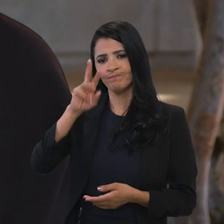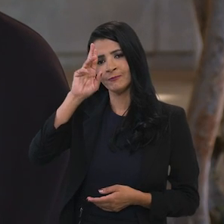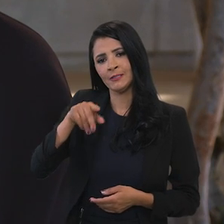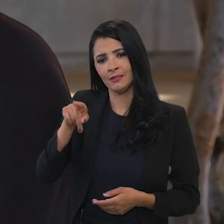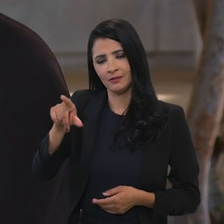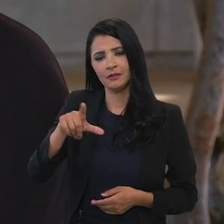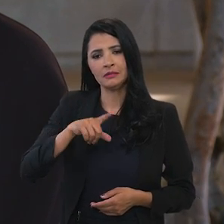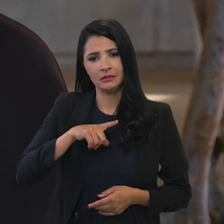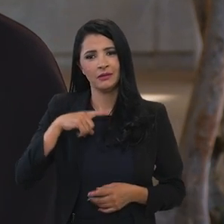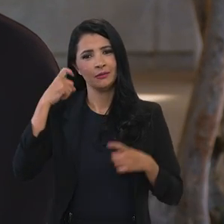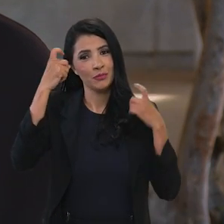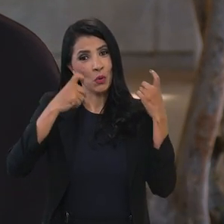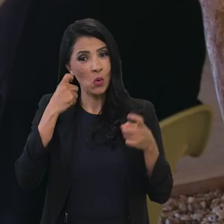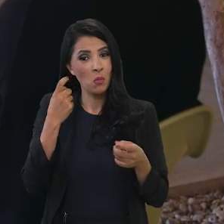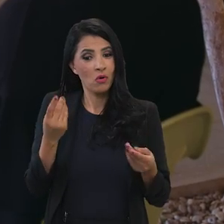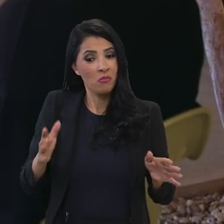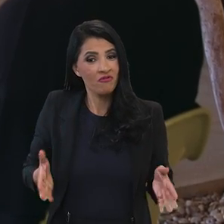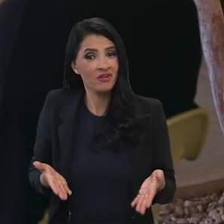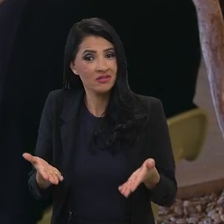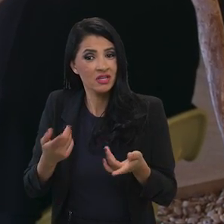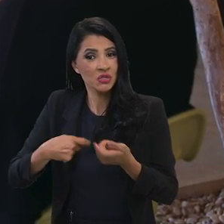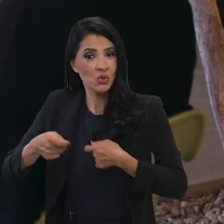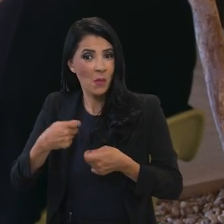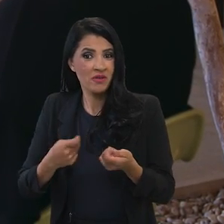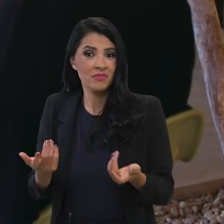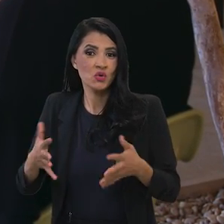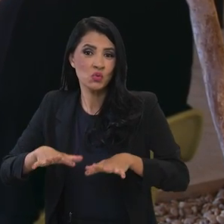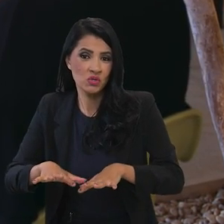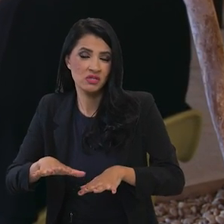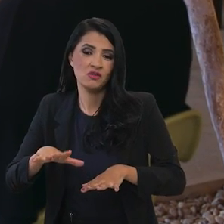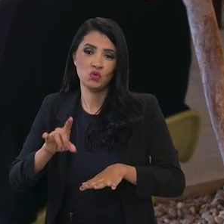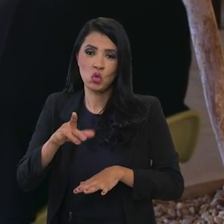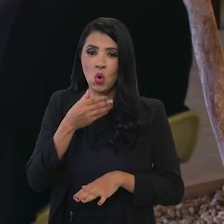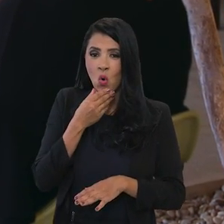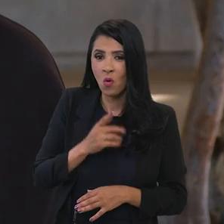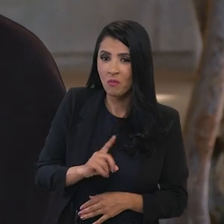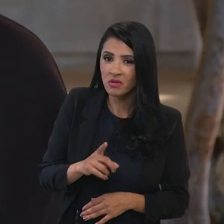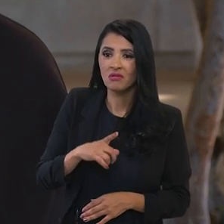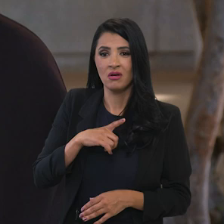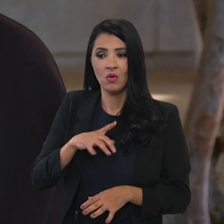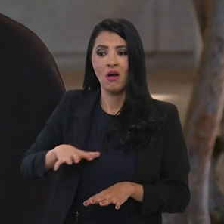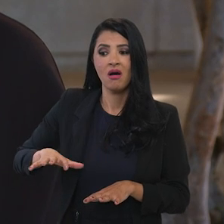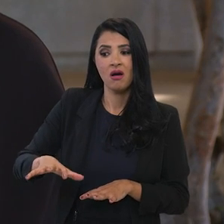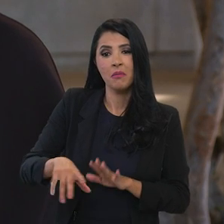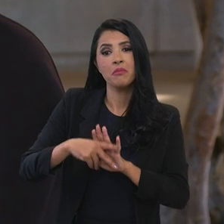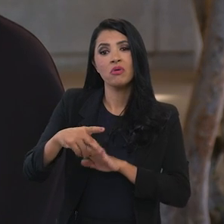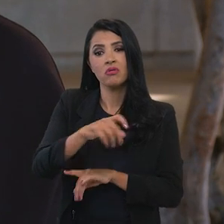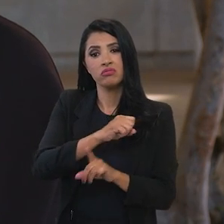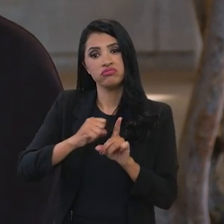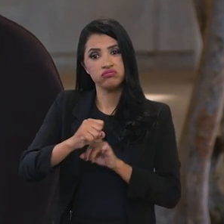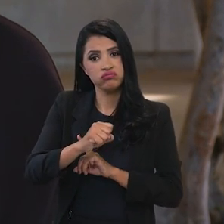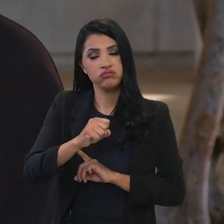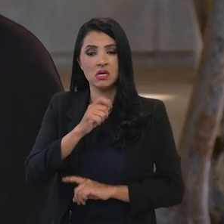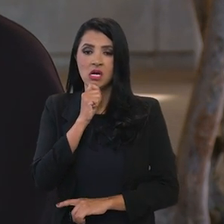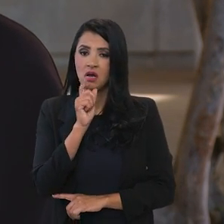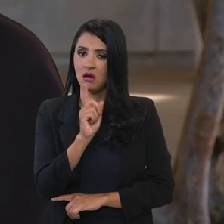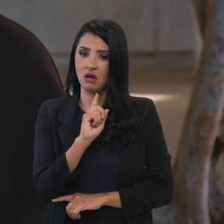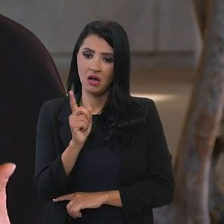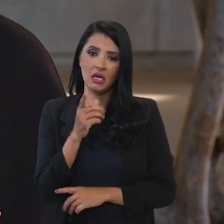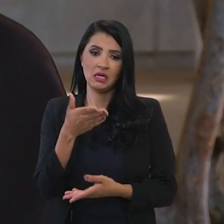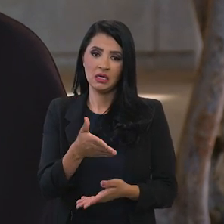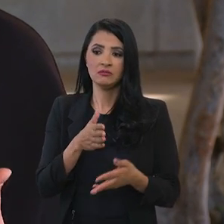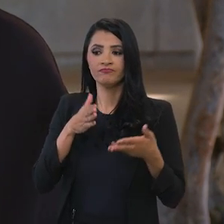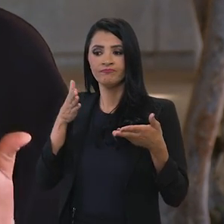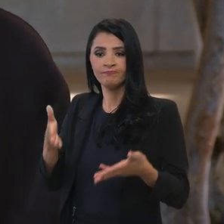comércio o comércio exterior mais inclusivo fazer com que segmentos da sociedade que ainda não se beneficiam do comércio exterior